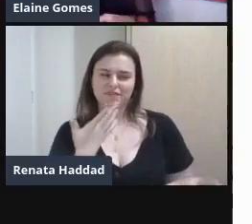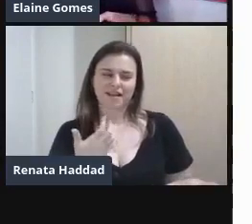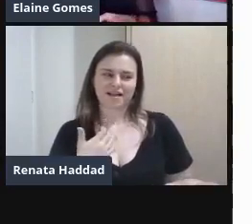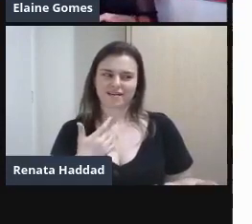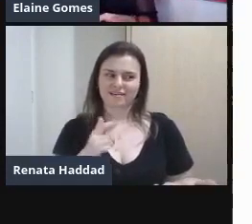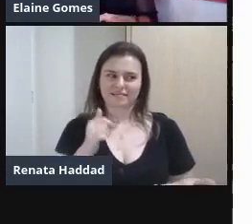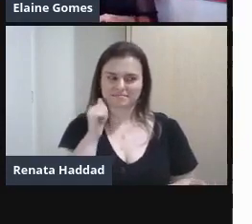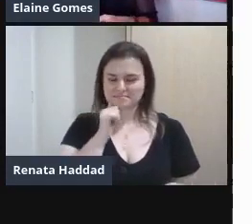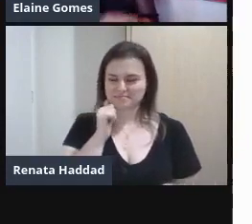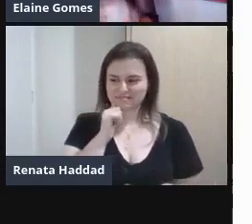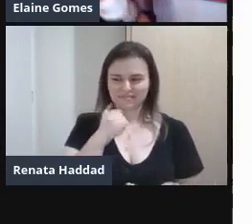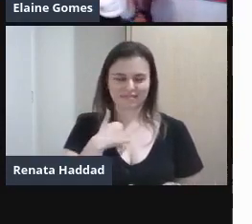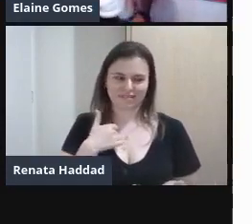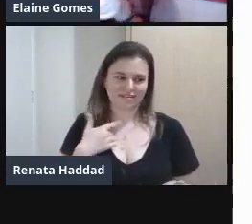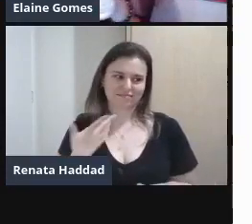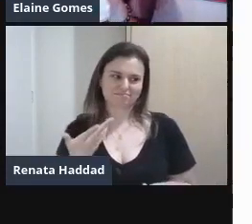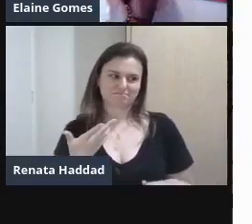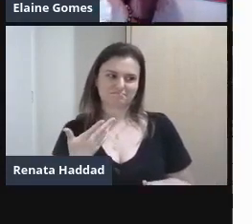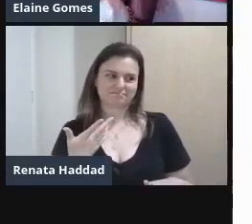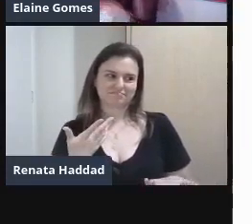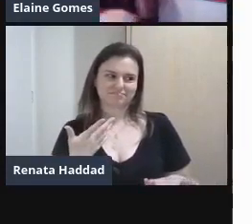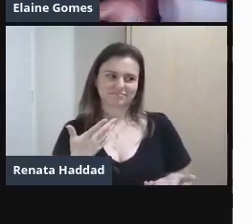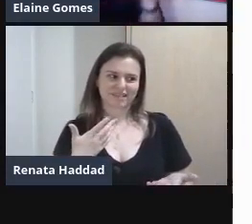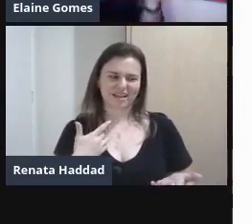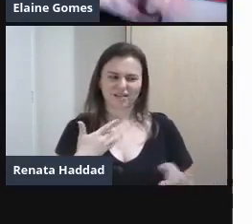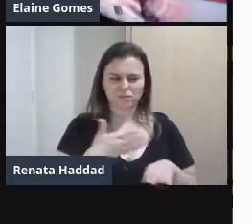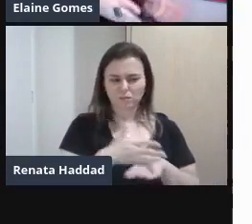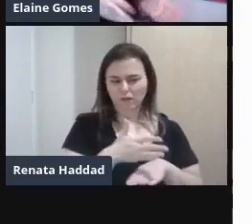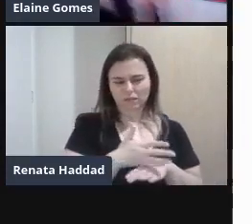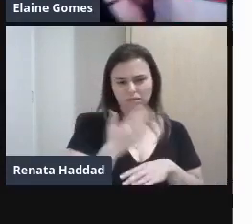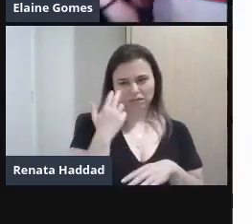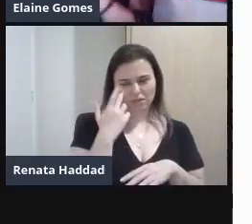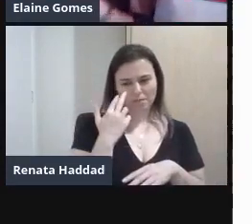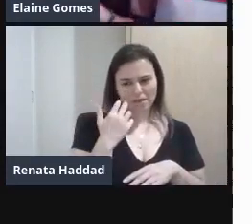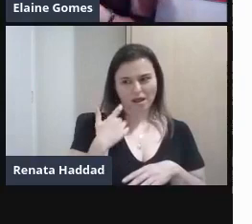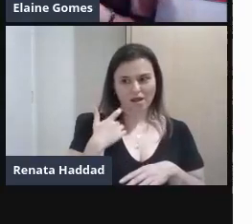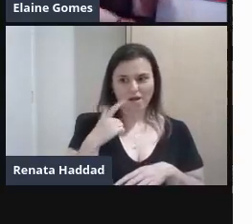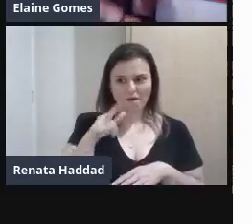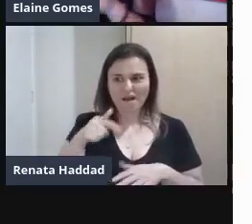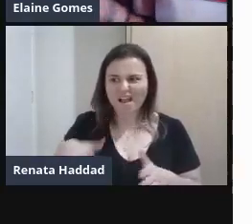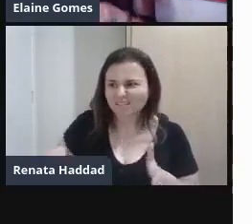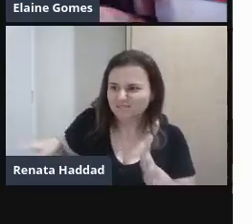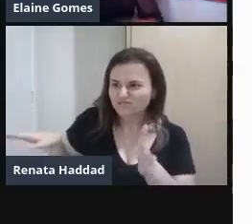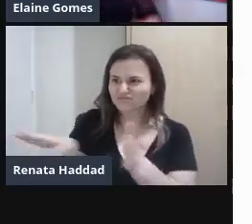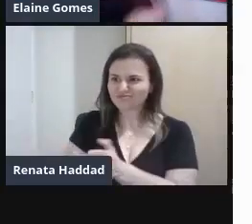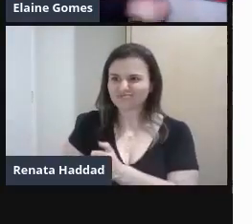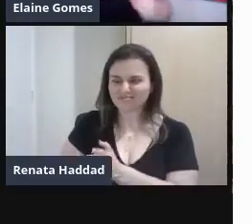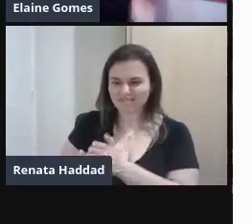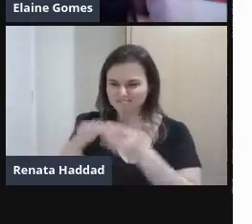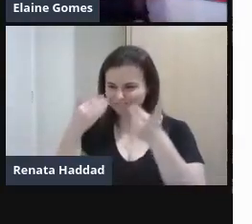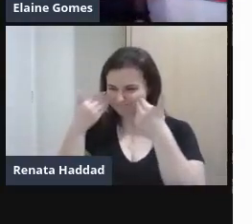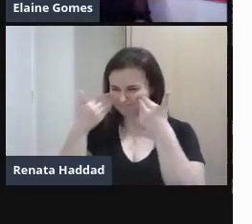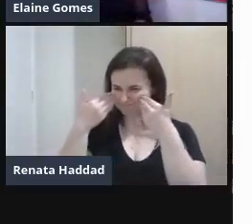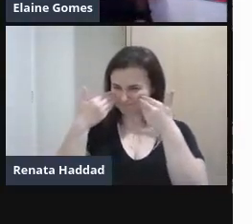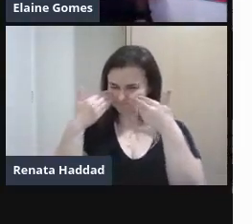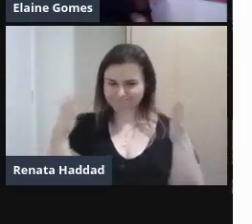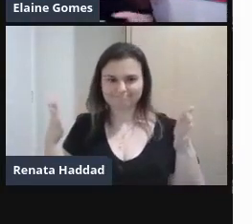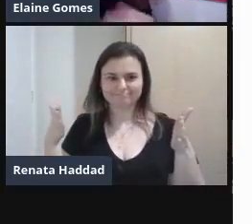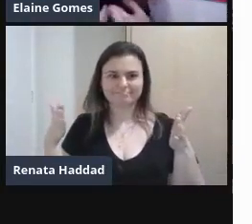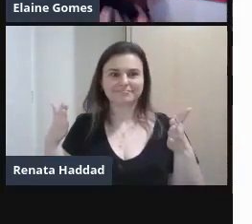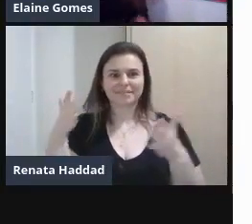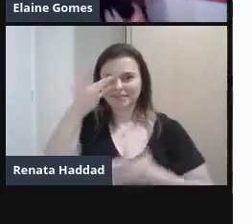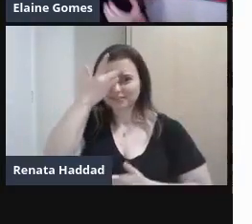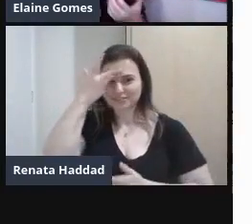chega nos lugares Tem uma diferença aí Quem entra E quem chega A Pagu Chegava nos lugares